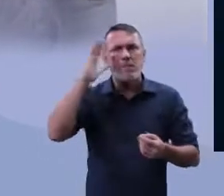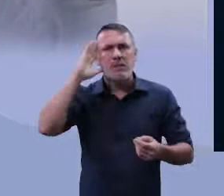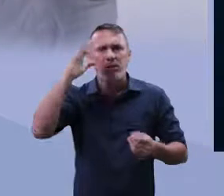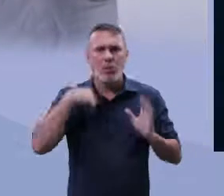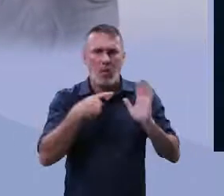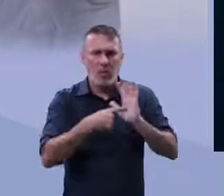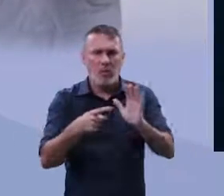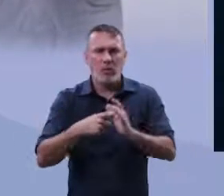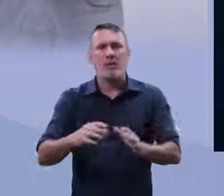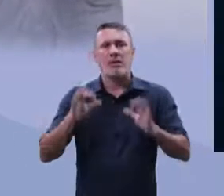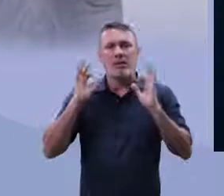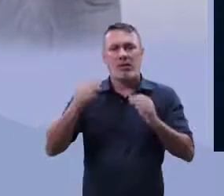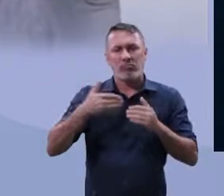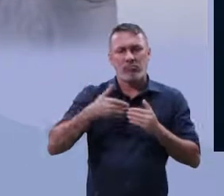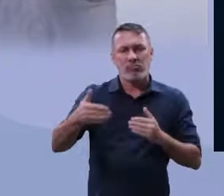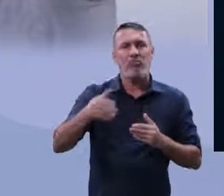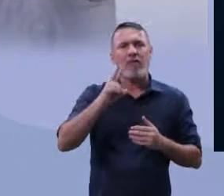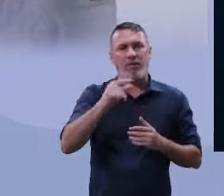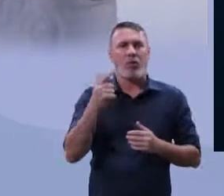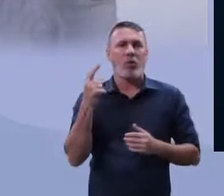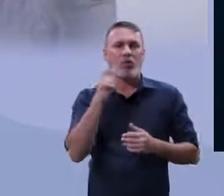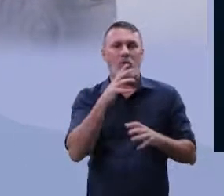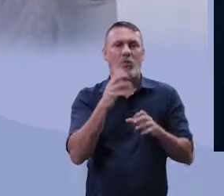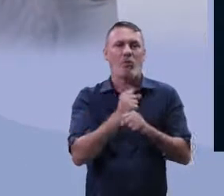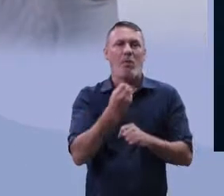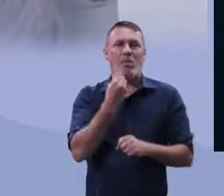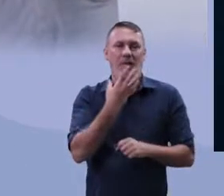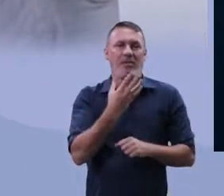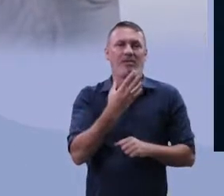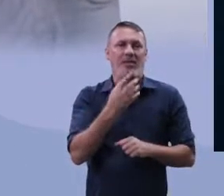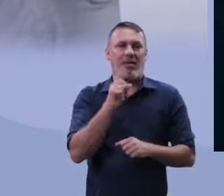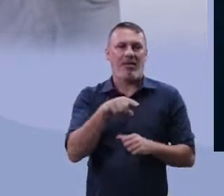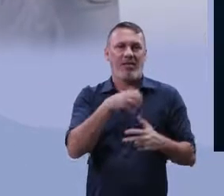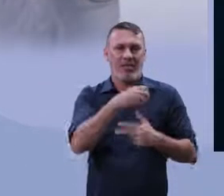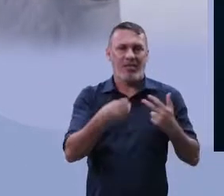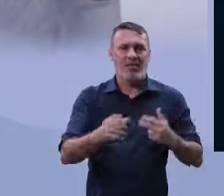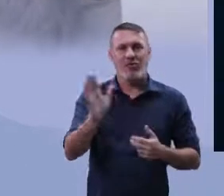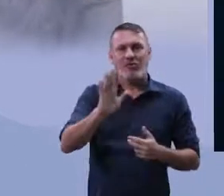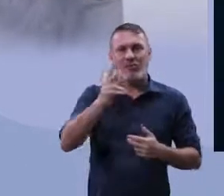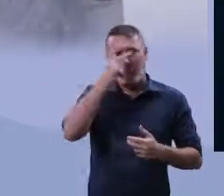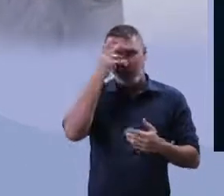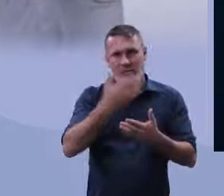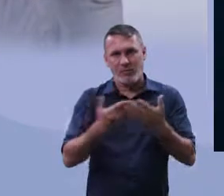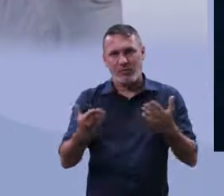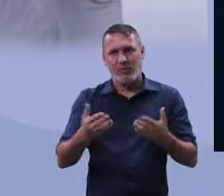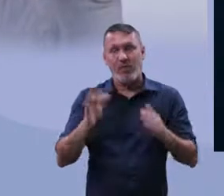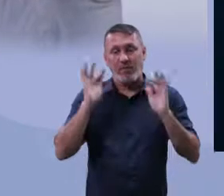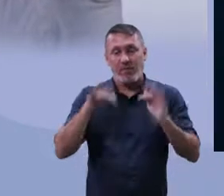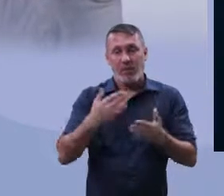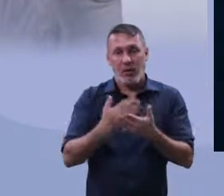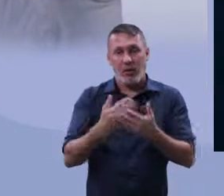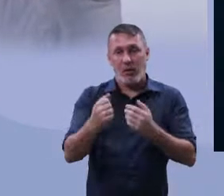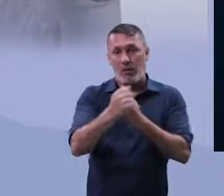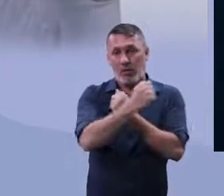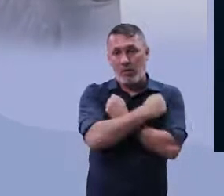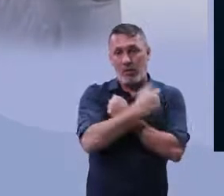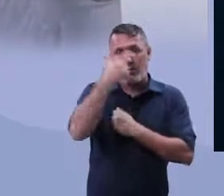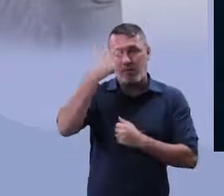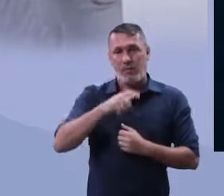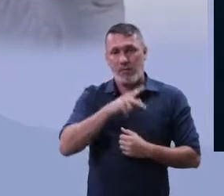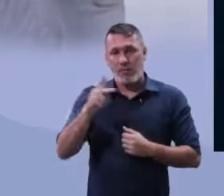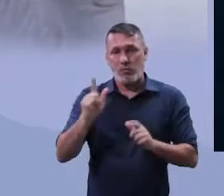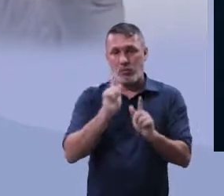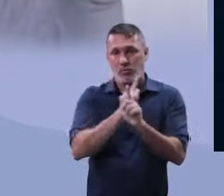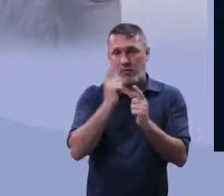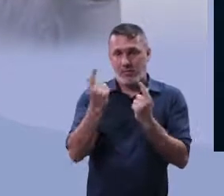conflitos que, com certeza, vocês terão uma notinha bem legal no nosso Enem. Valeu, meus amigos. Aqui vai um abraço do professor